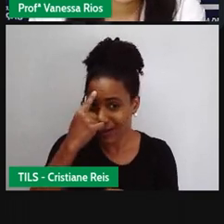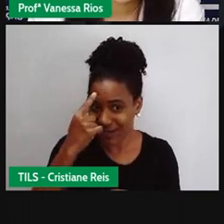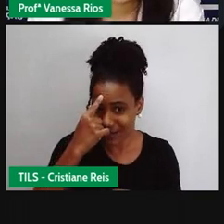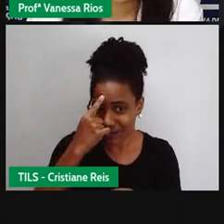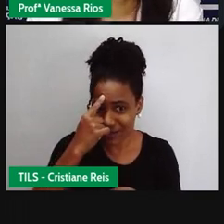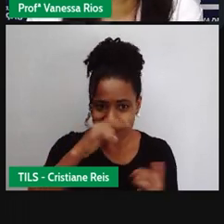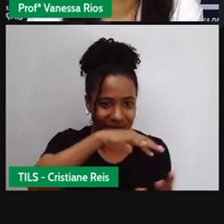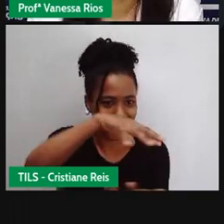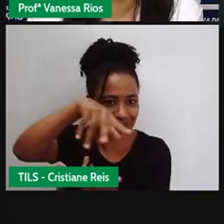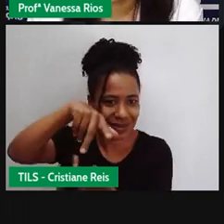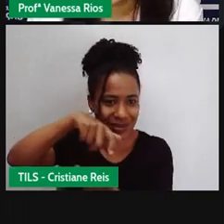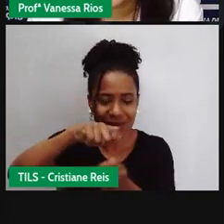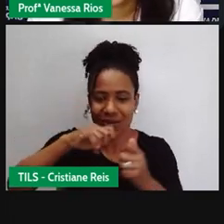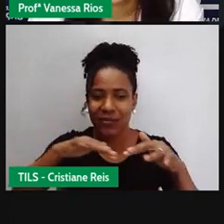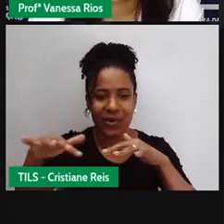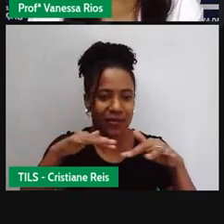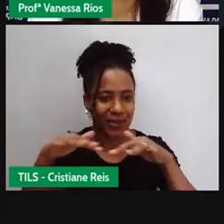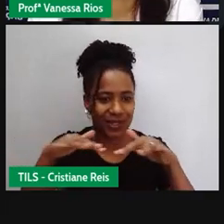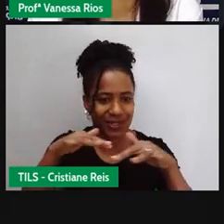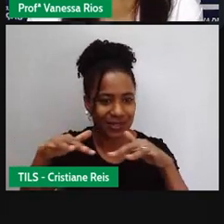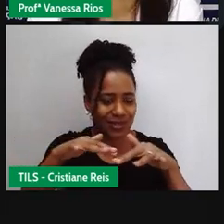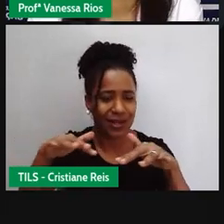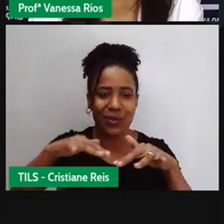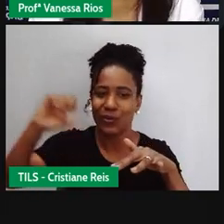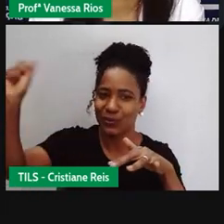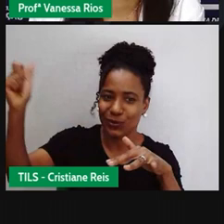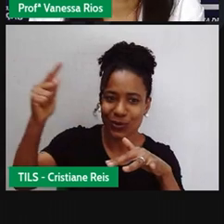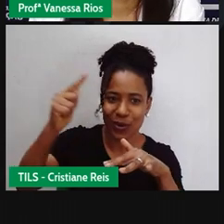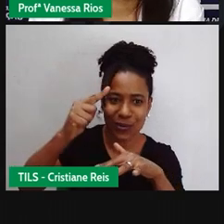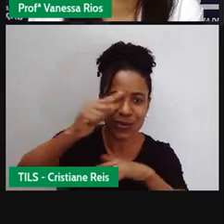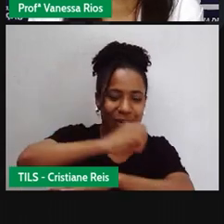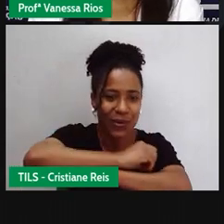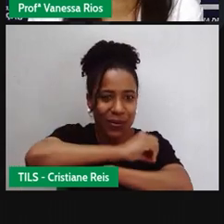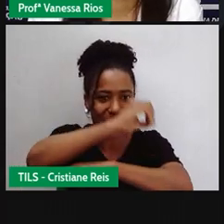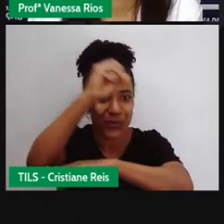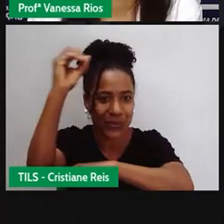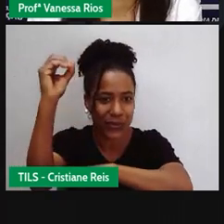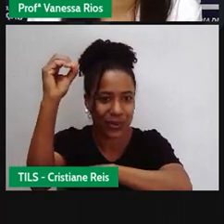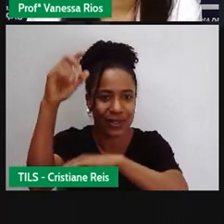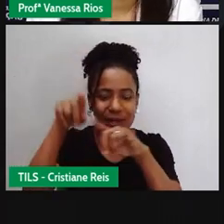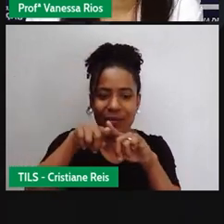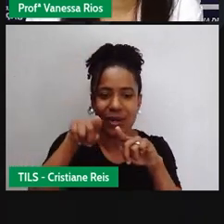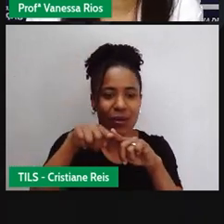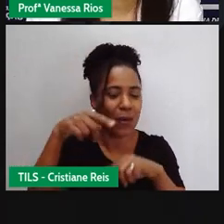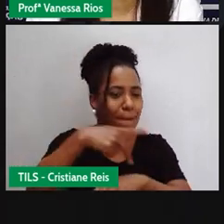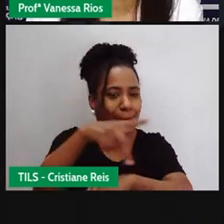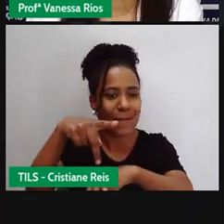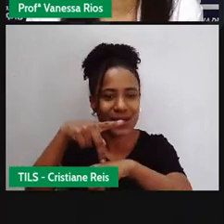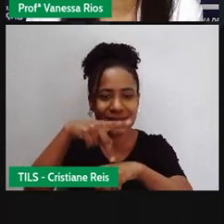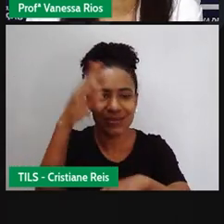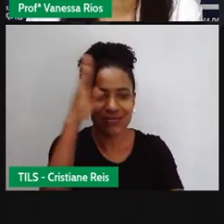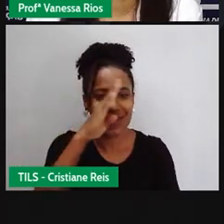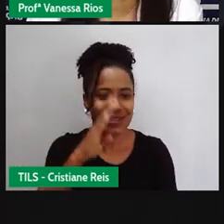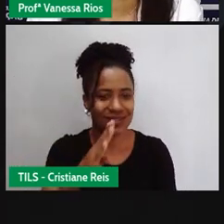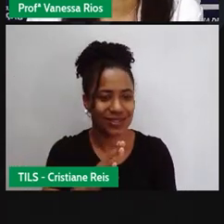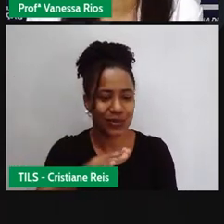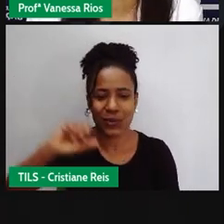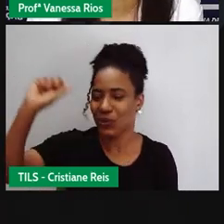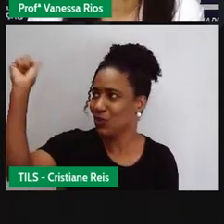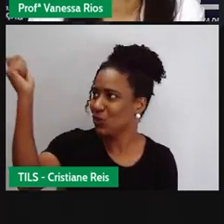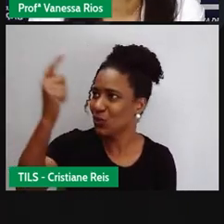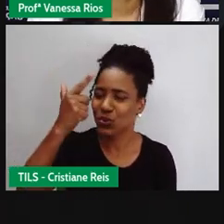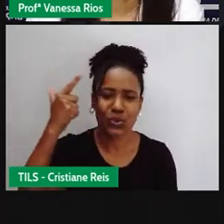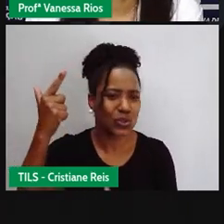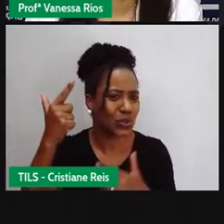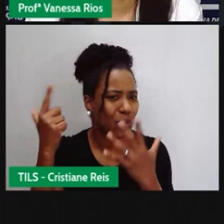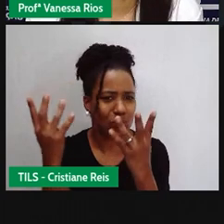nosso planeta, também quando a gente estudou sobre a localização do nosso país e a gente observa o quanto de